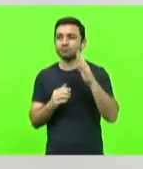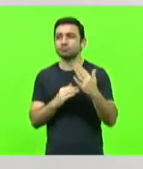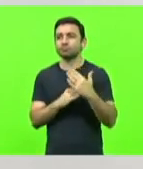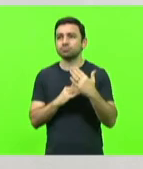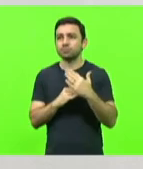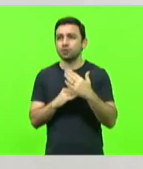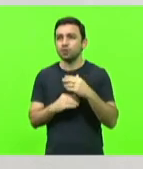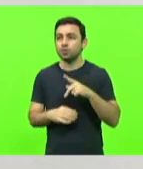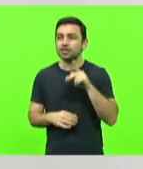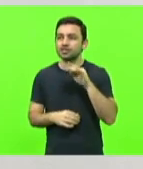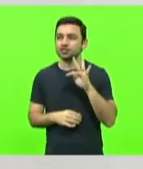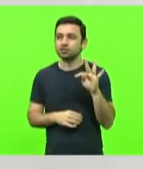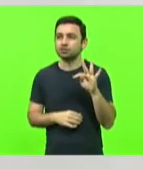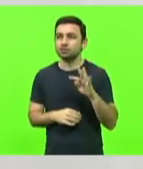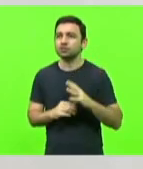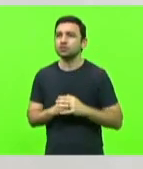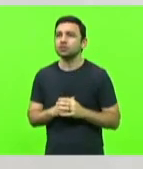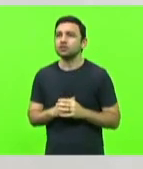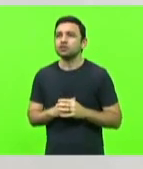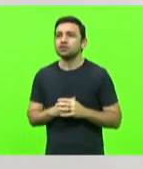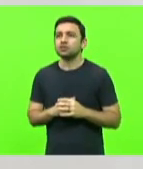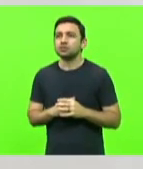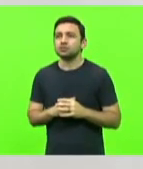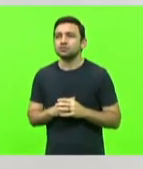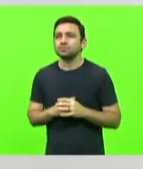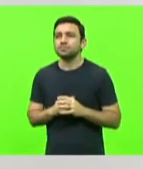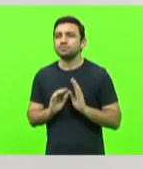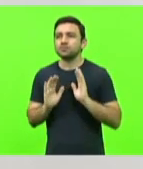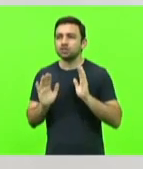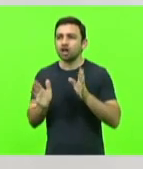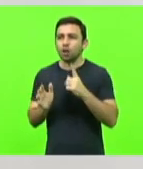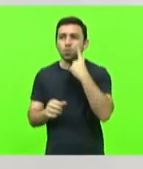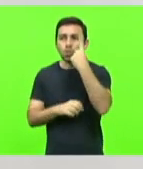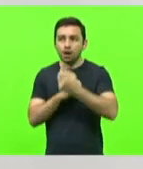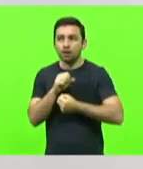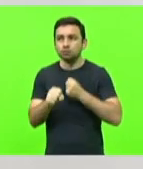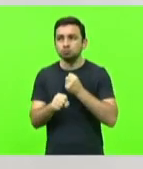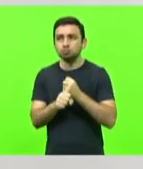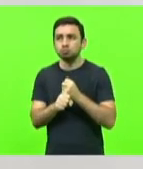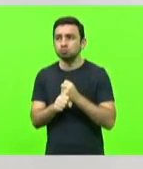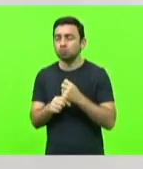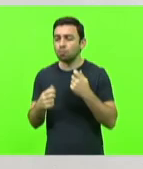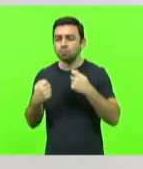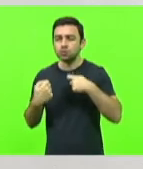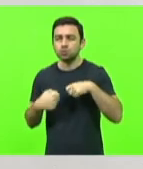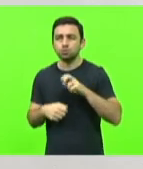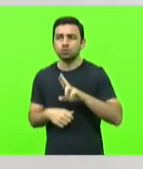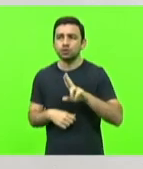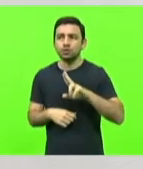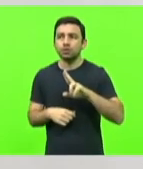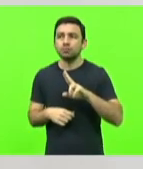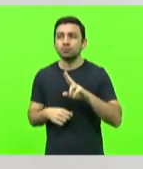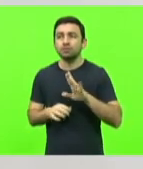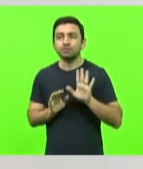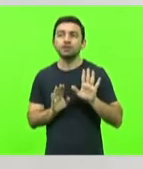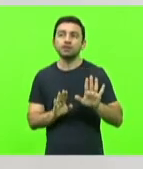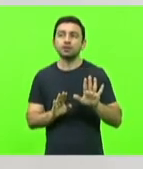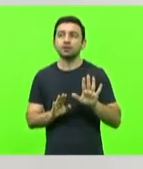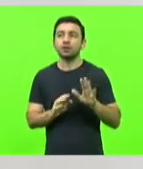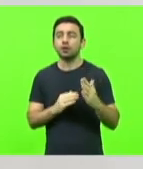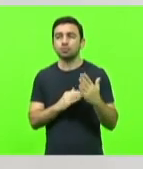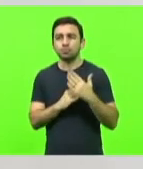kit aqui que eu comprei, já vai fazer perto de um ano, que a gente não precisou fazer uso, mas está lá com uma,